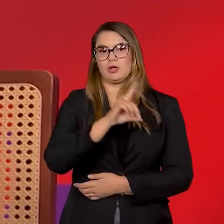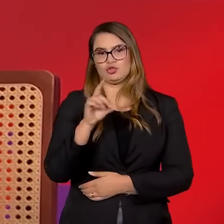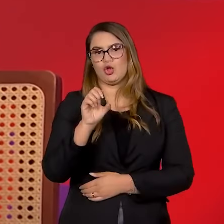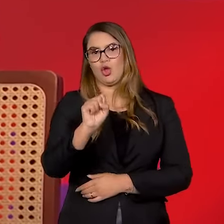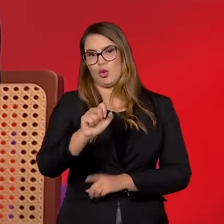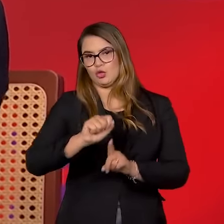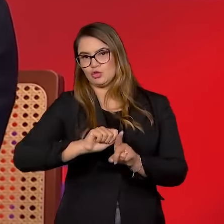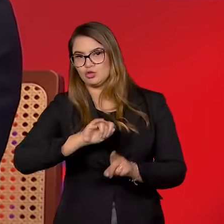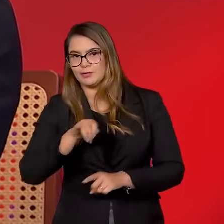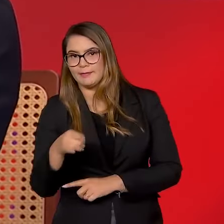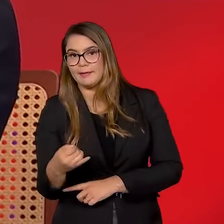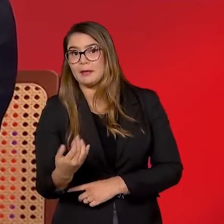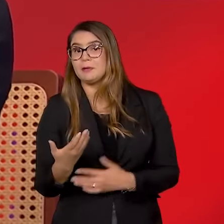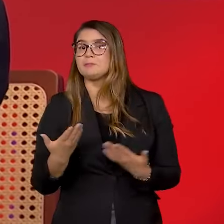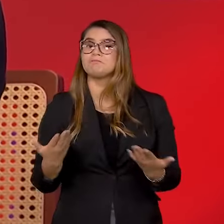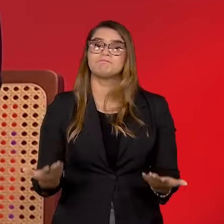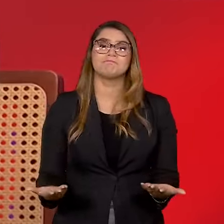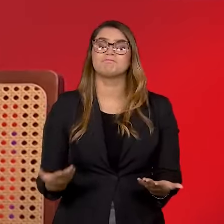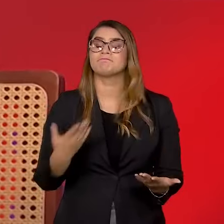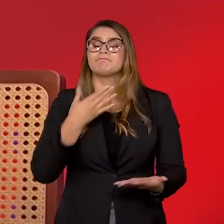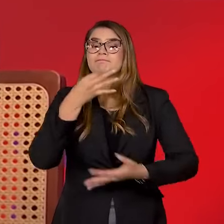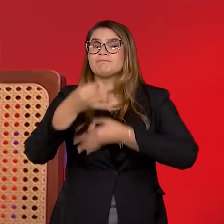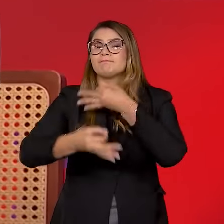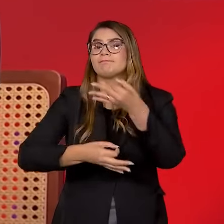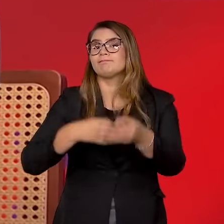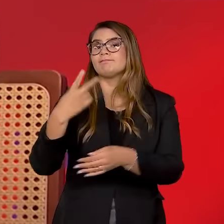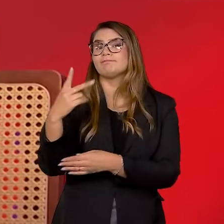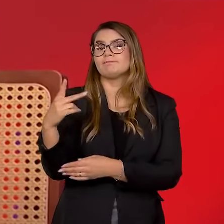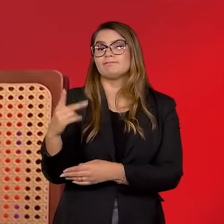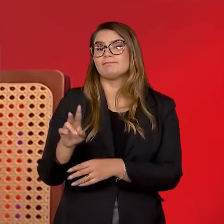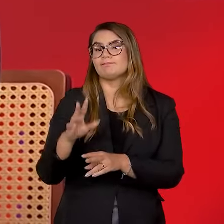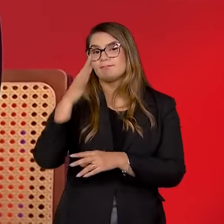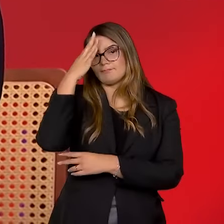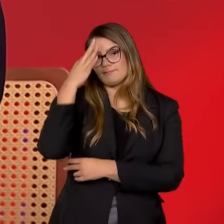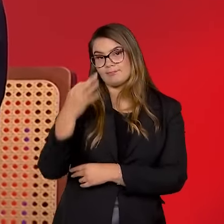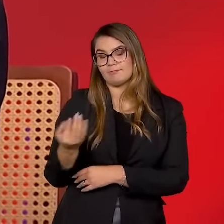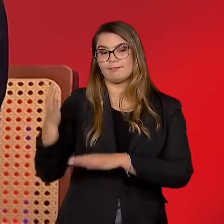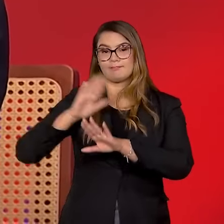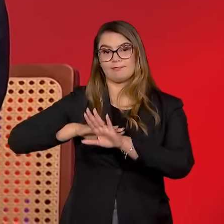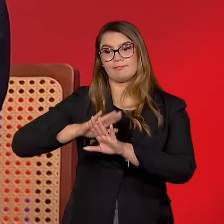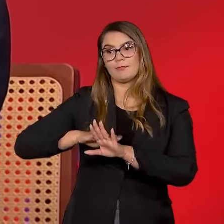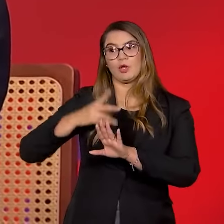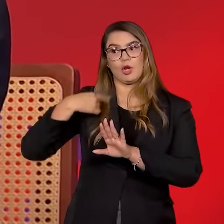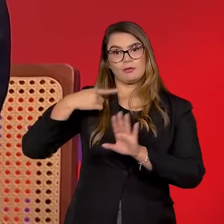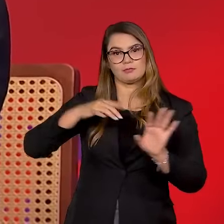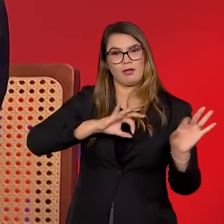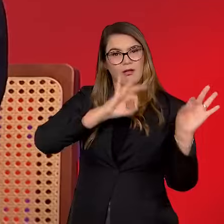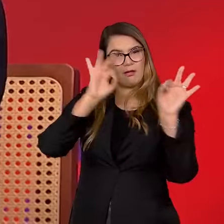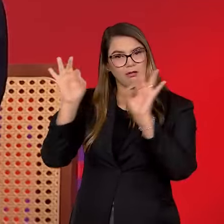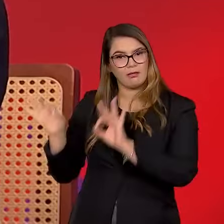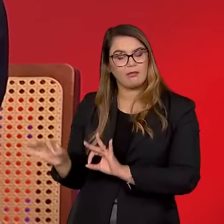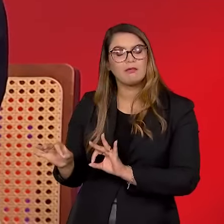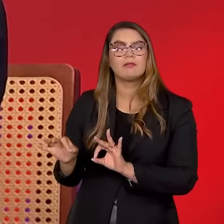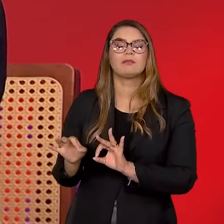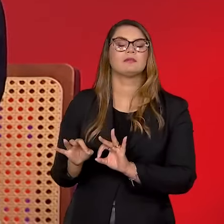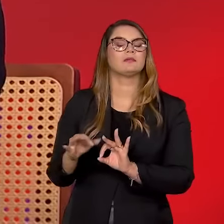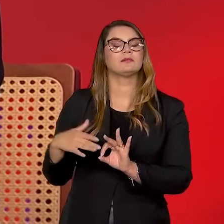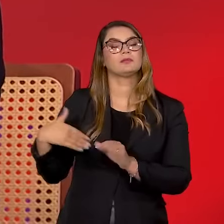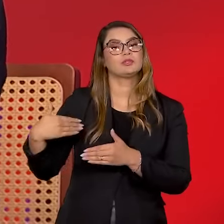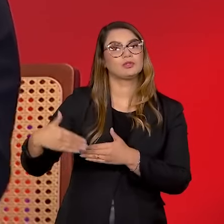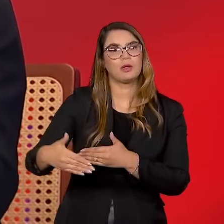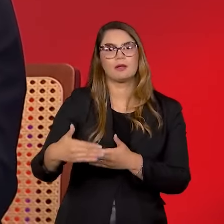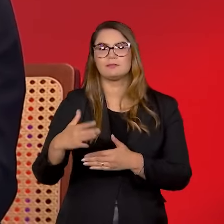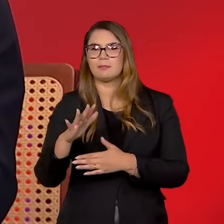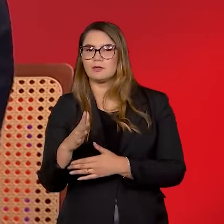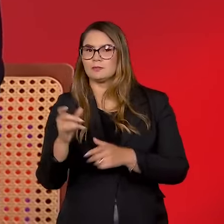sendo exemplares. Que leitura você faz nesse momento para tentar entender do lado de cá, de quem está nos assistindo, o quanto a gente tem que estar